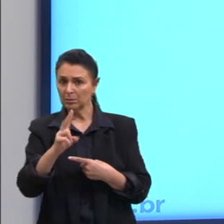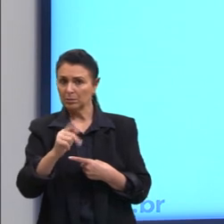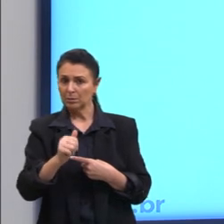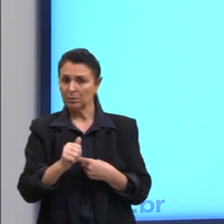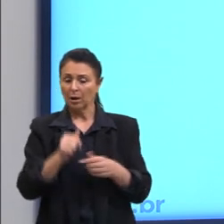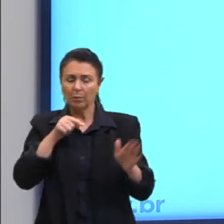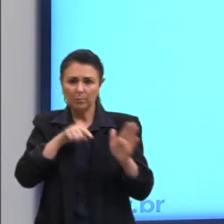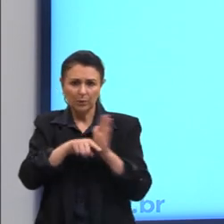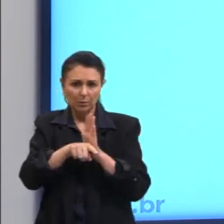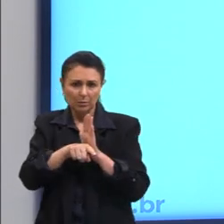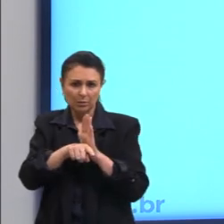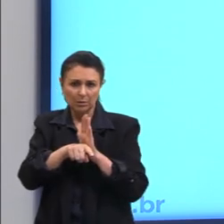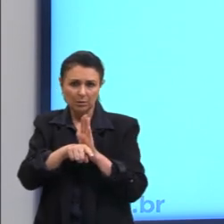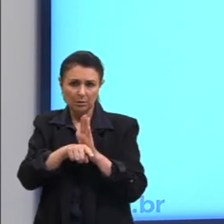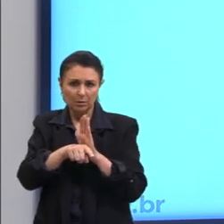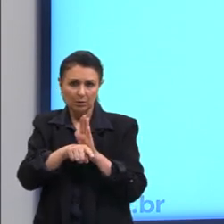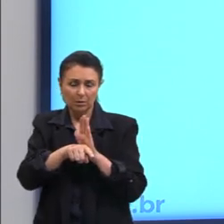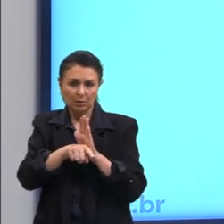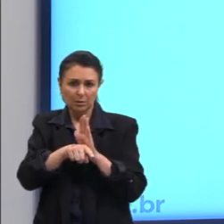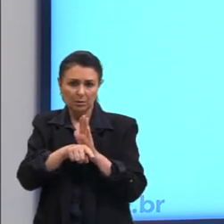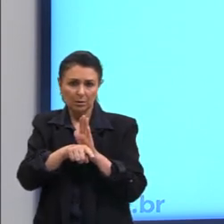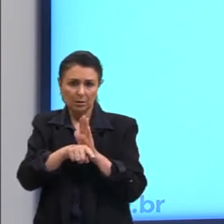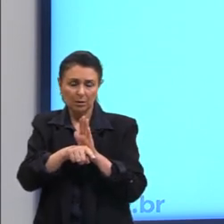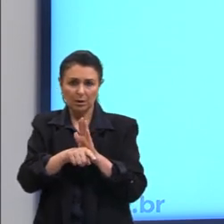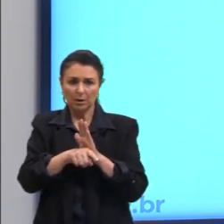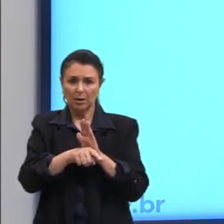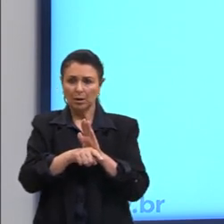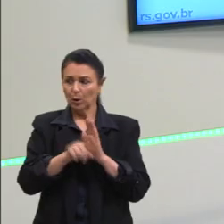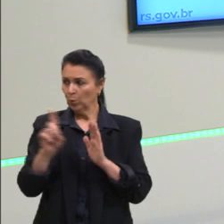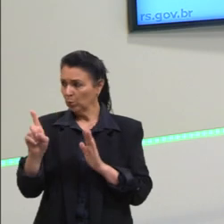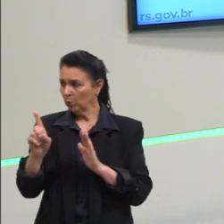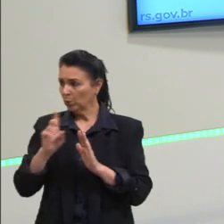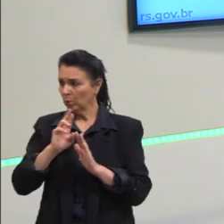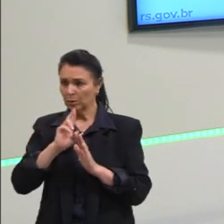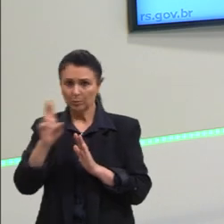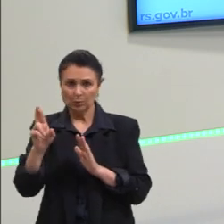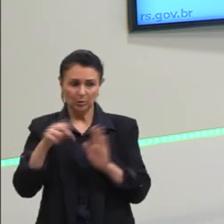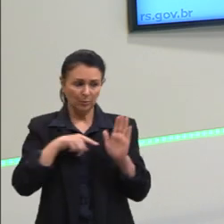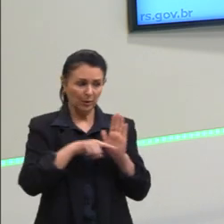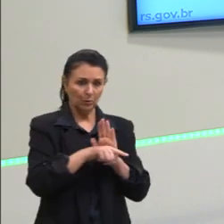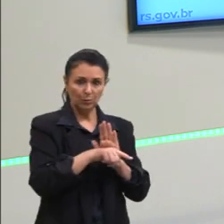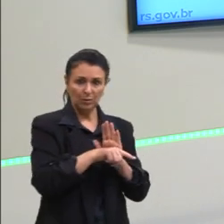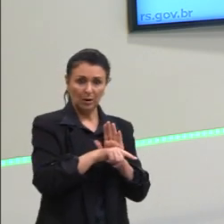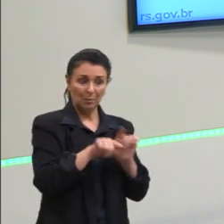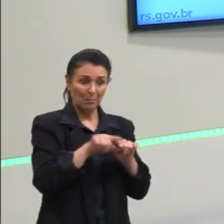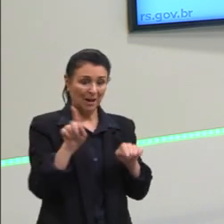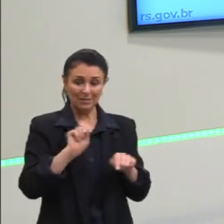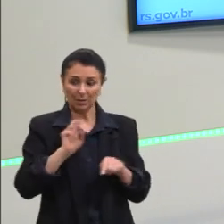a pergunta, acaba respondendo a pergunta, não